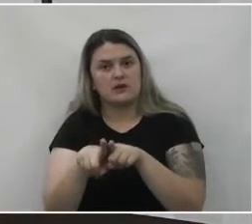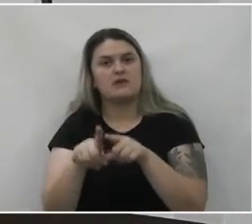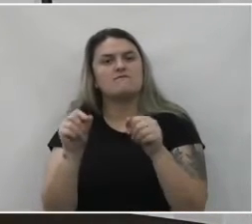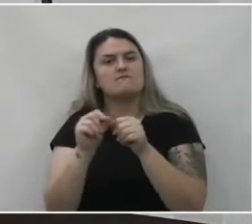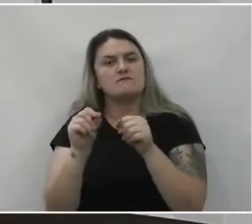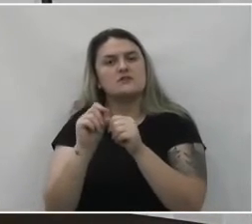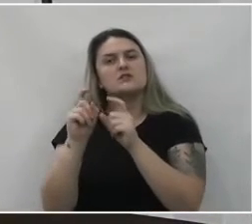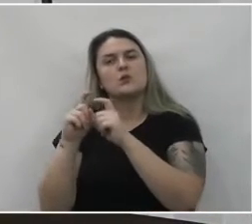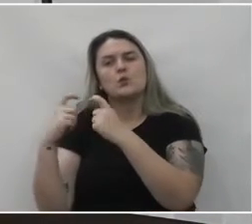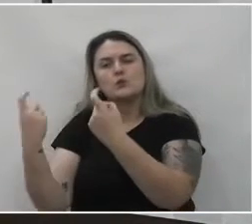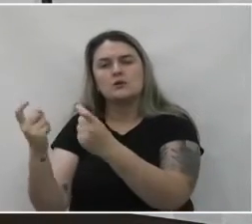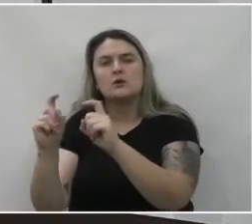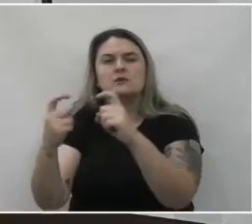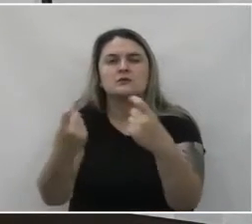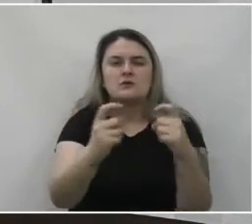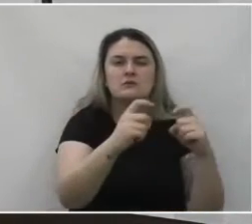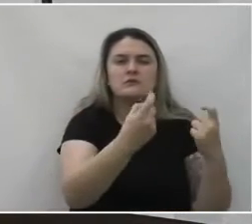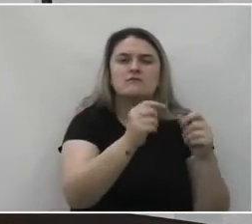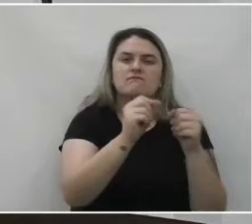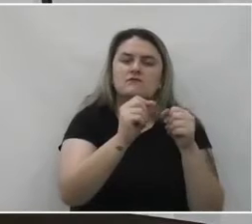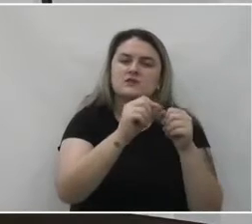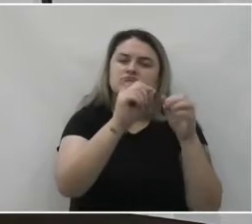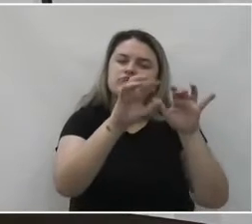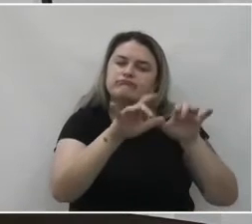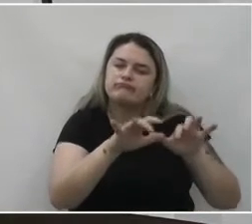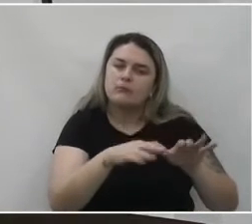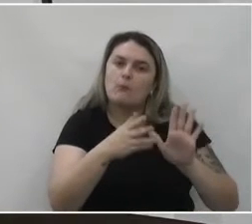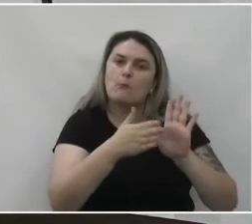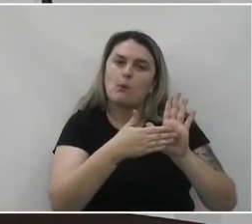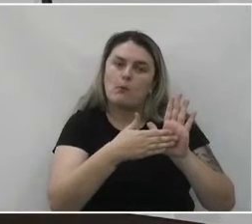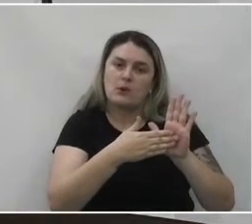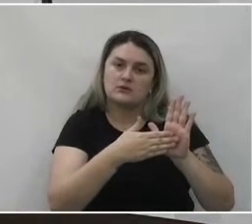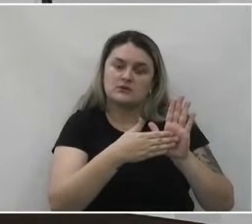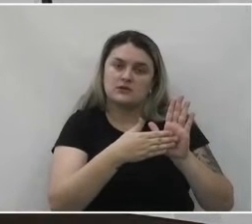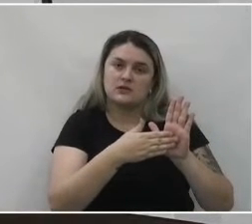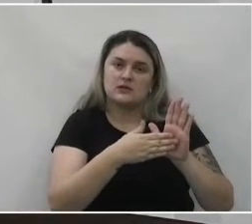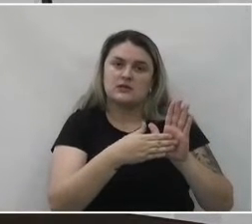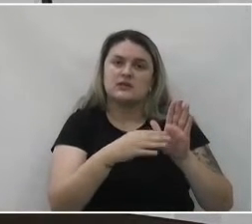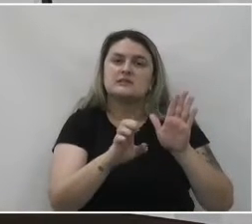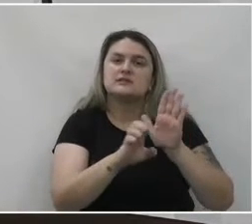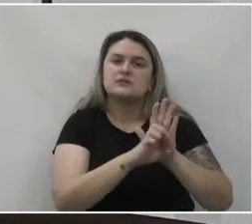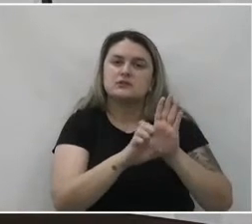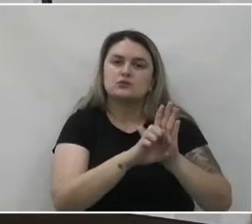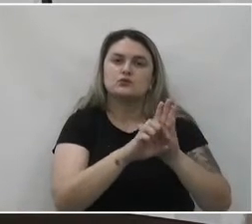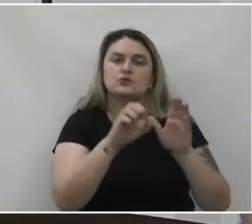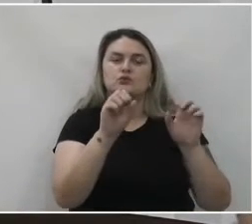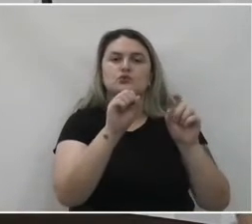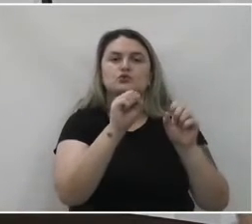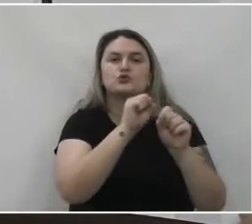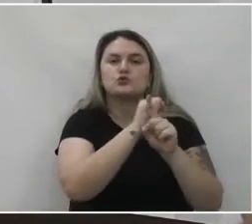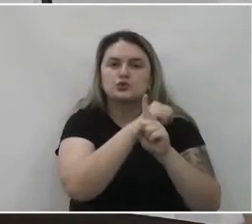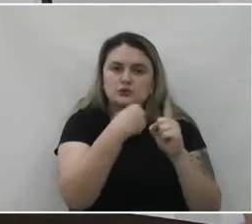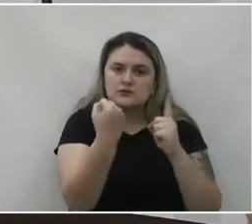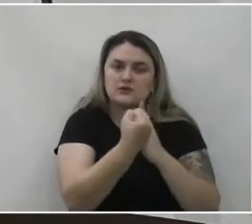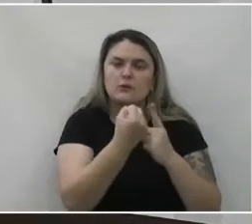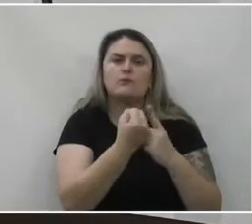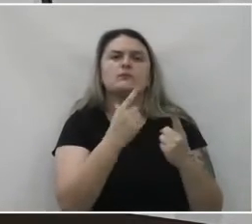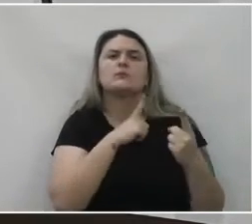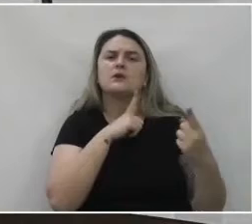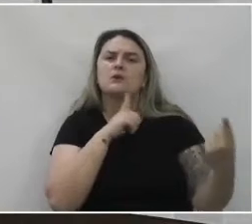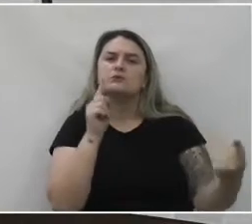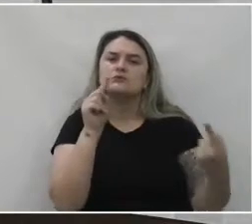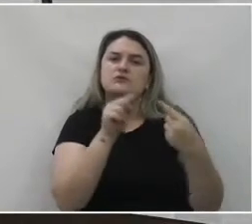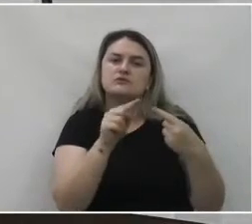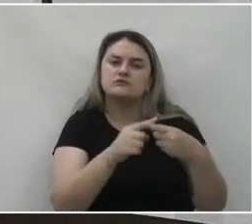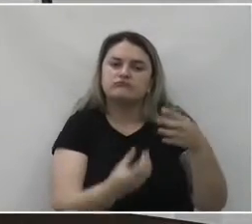reuniões, organizaram e redigiram uma proposta, a Minuta do Estatuto Social, com o objetivo de fundar